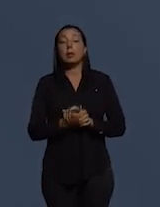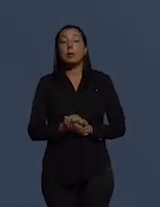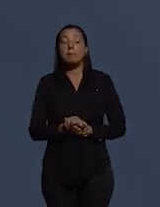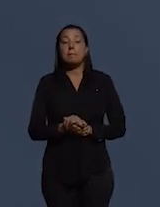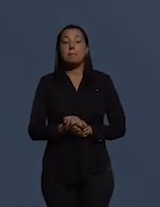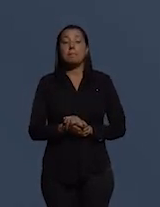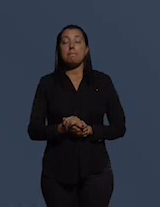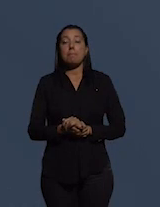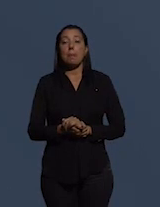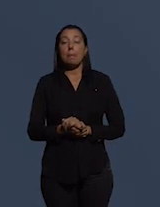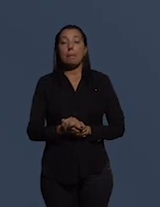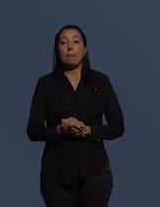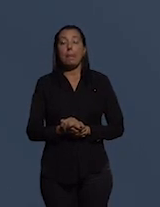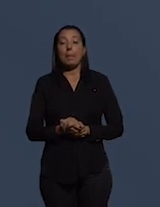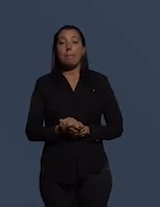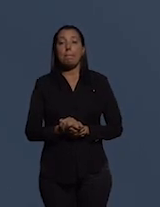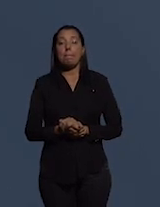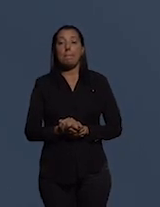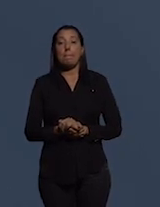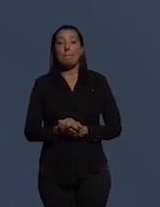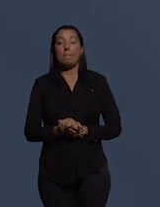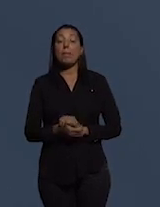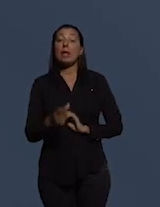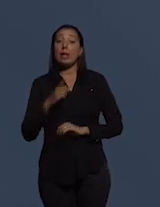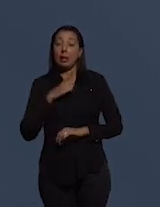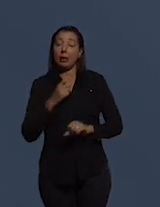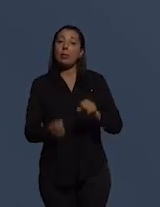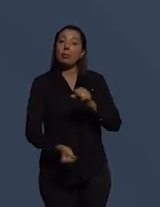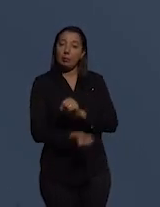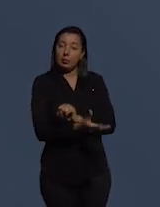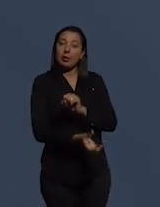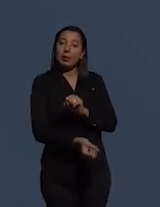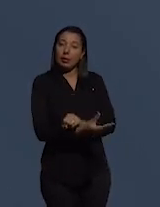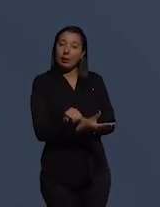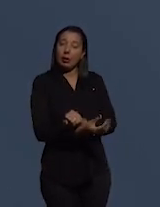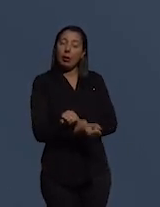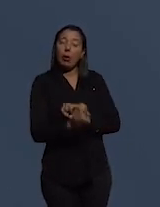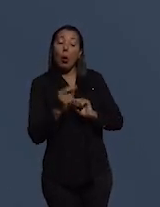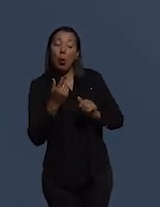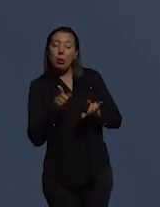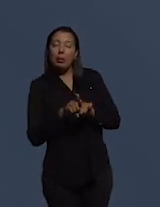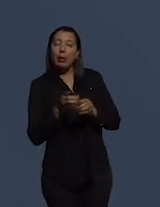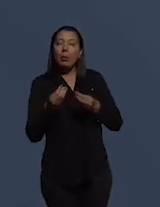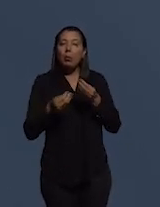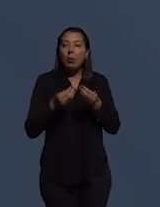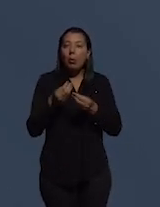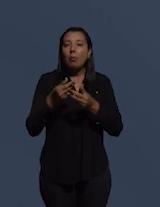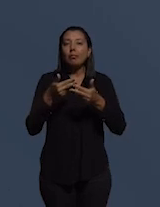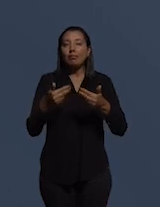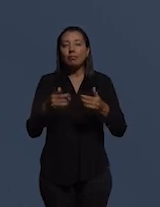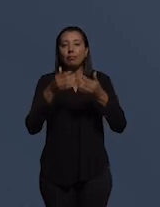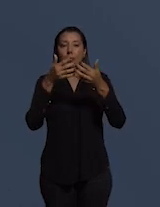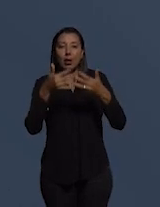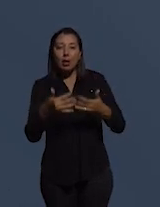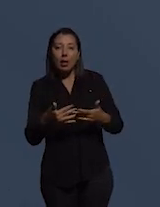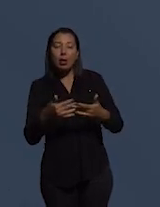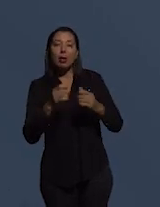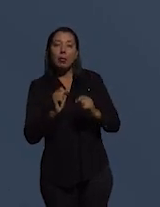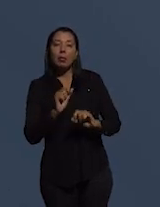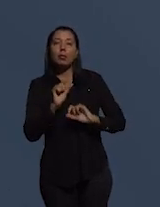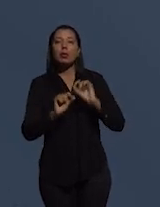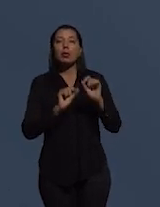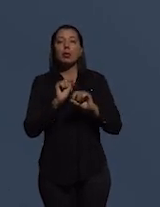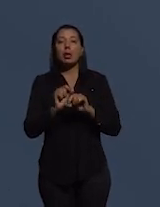corrupção ou a leitura que se faz, ela pode